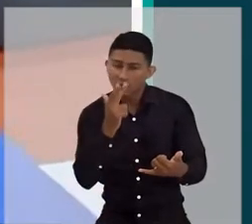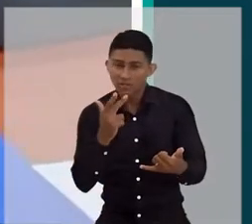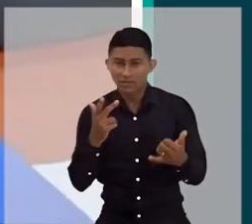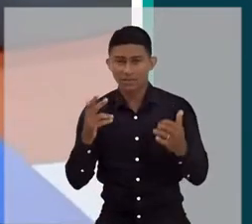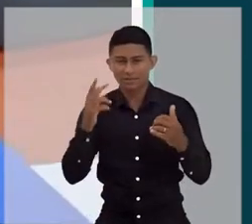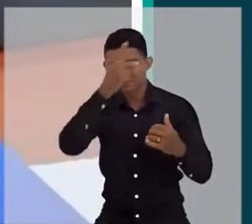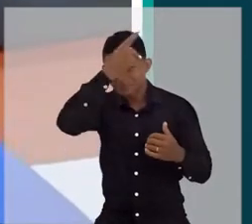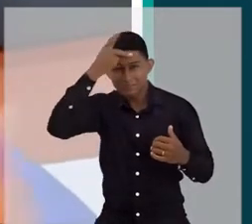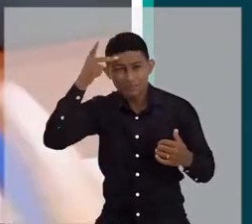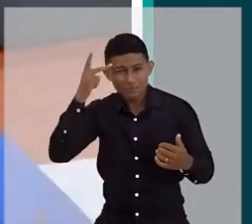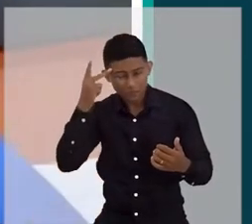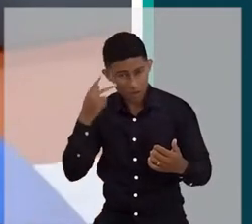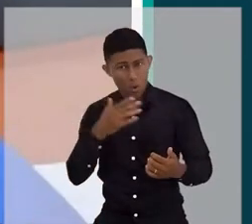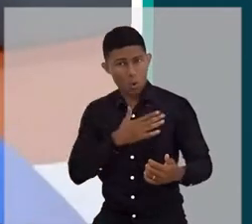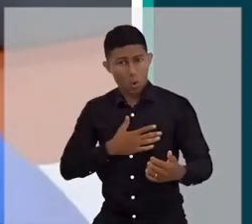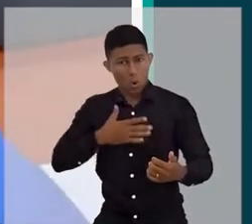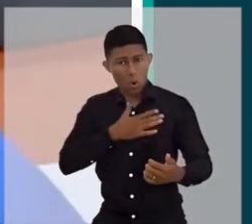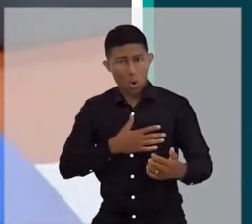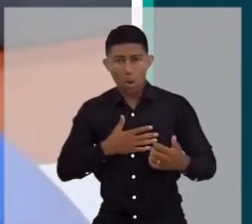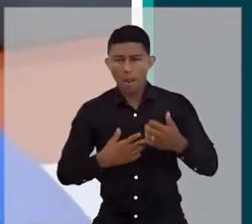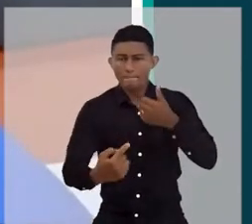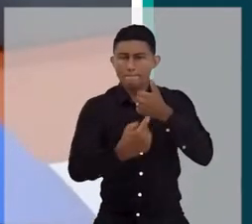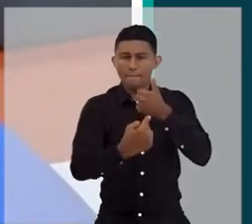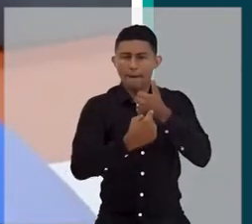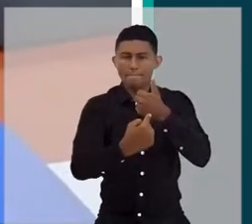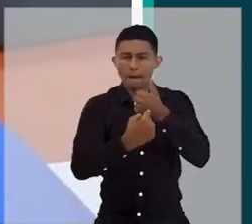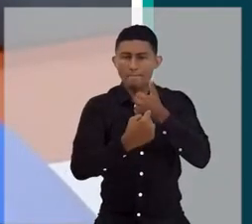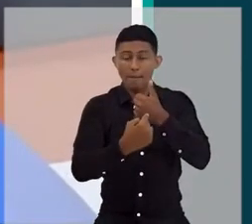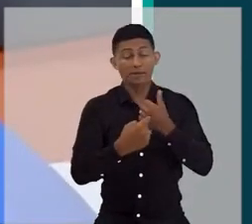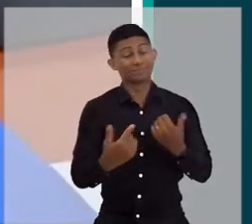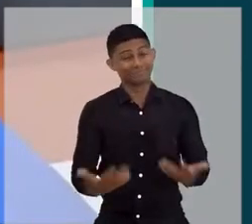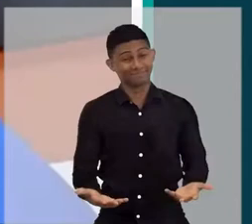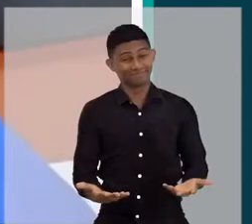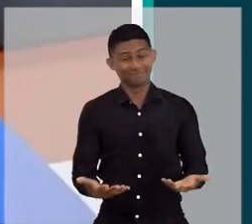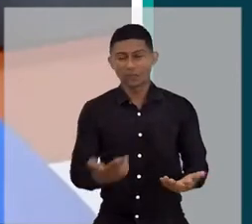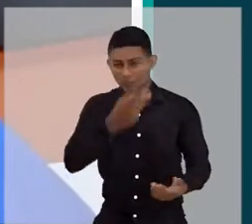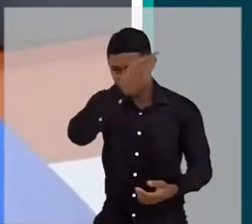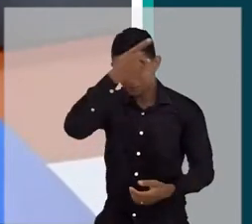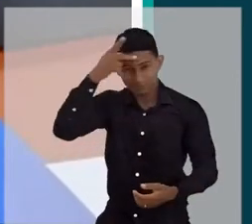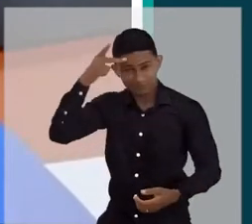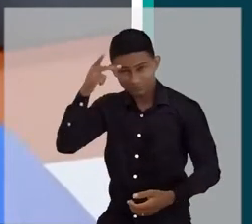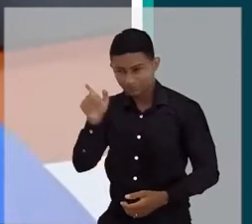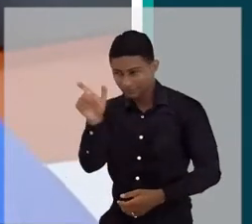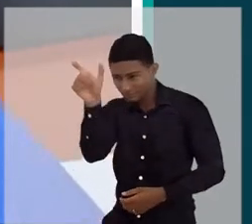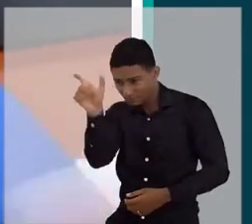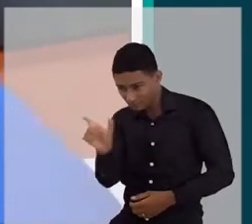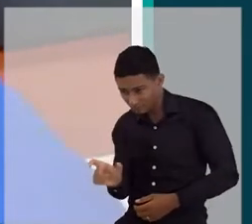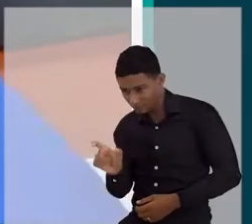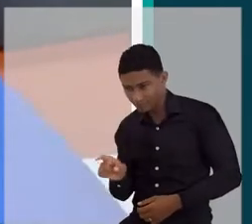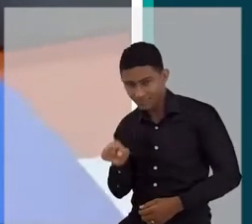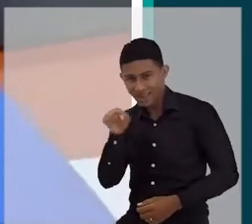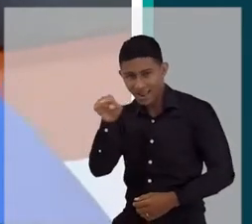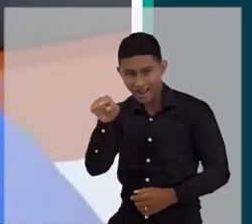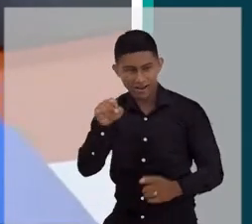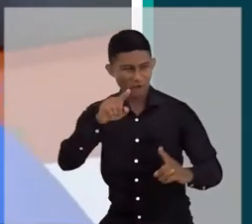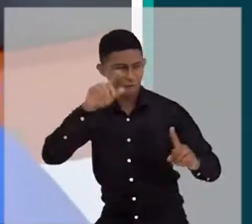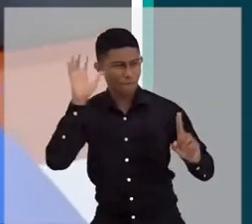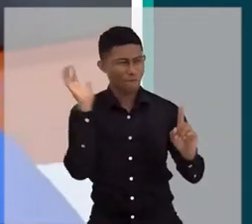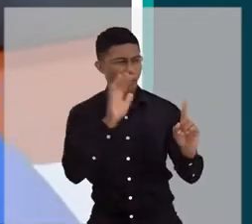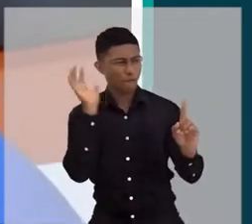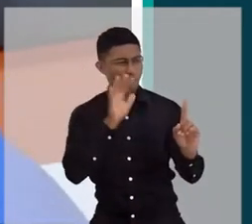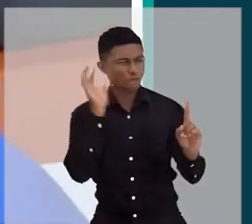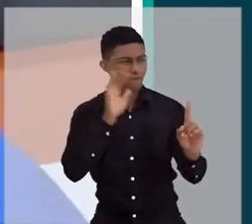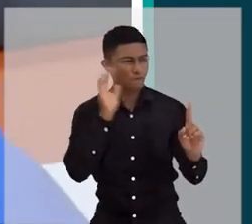começa a engajar. Então, a gente chama de influenciador digital, a pessoa nem pode se apresentar como tal,